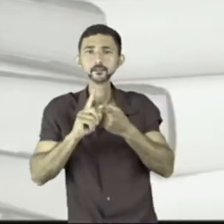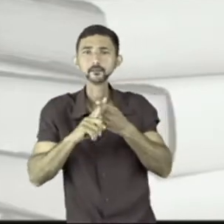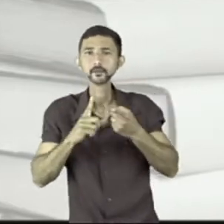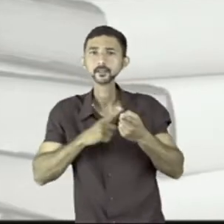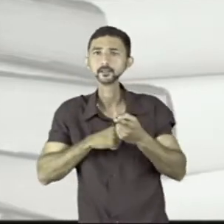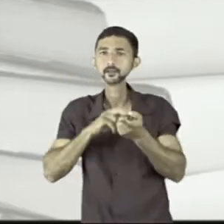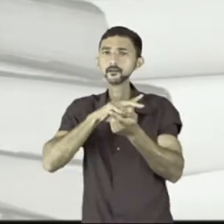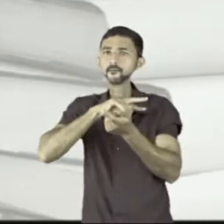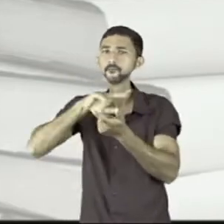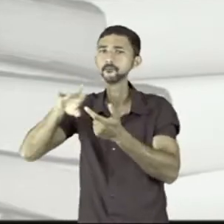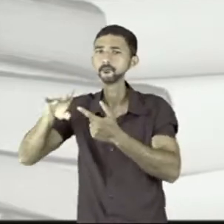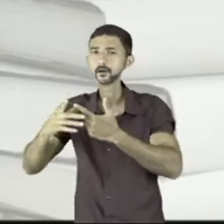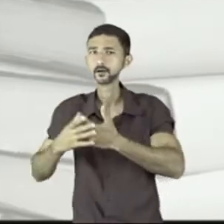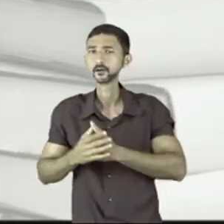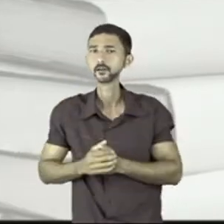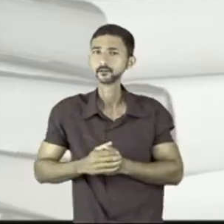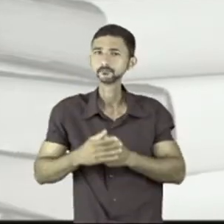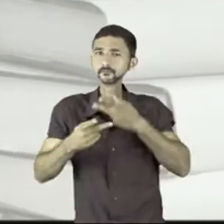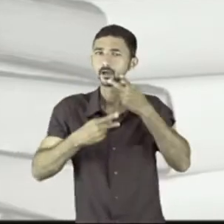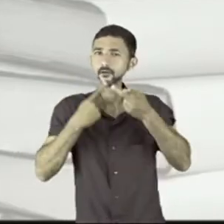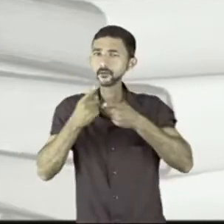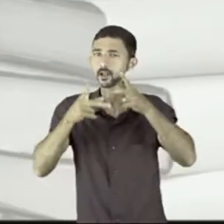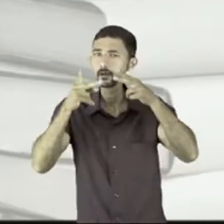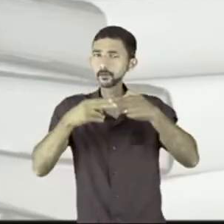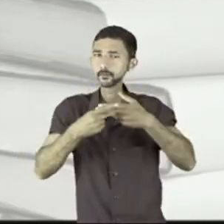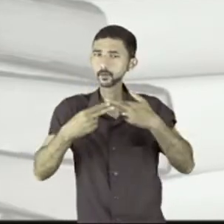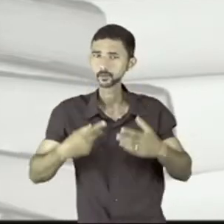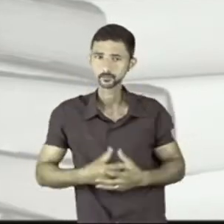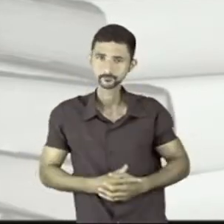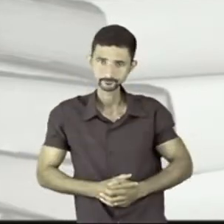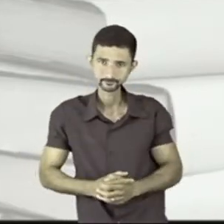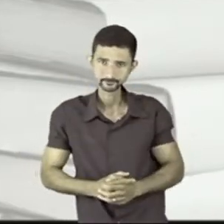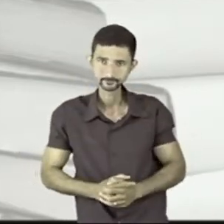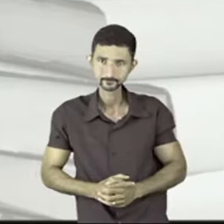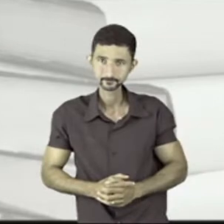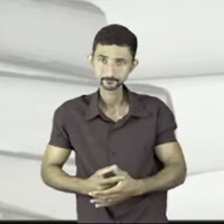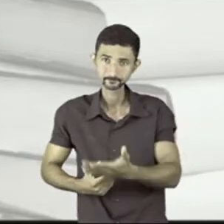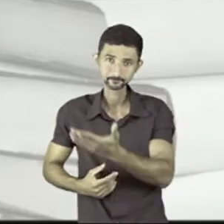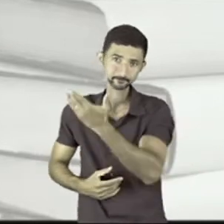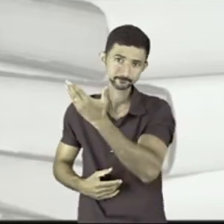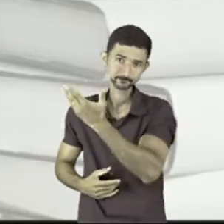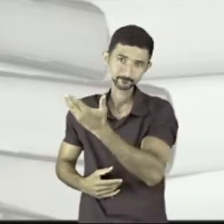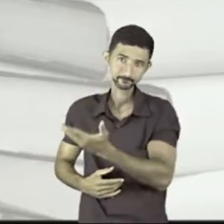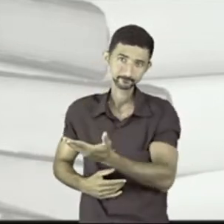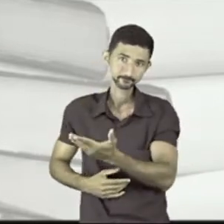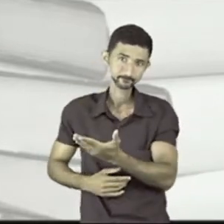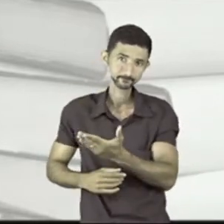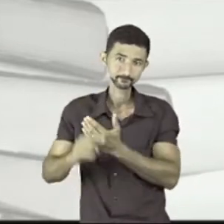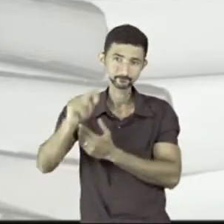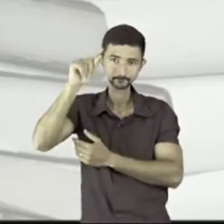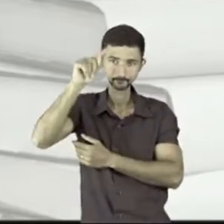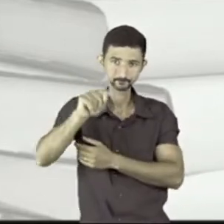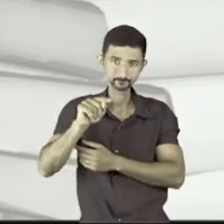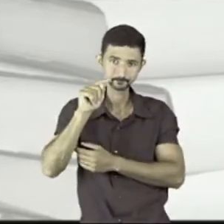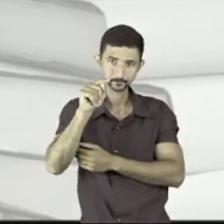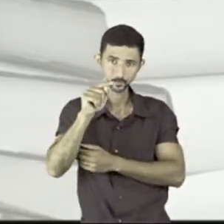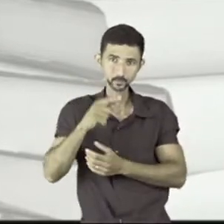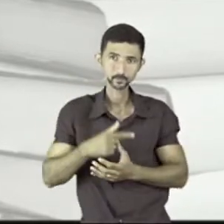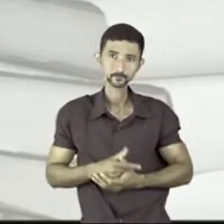existem formas diferentes de falar a mesma coisa. Você está vendo aí que aqui eu tenho o ponto de